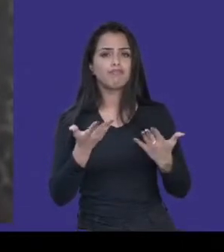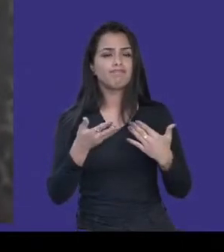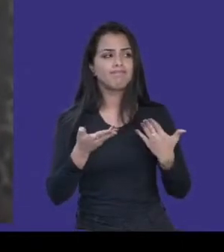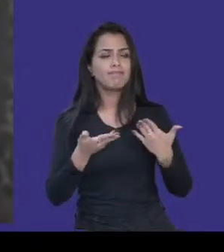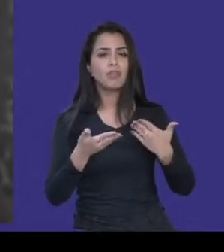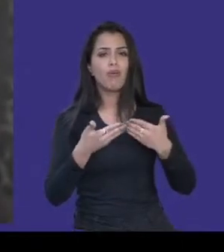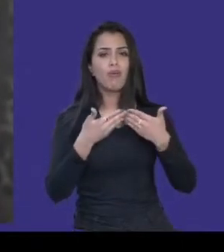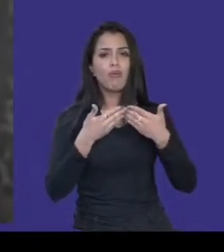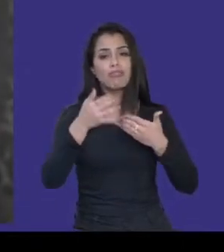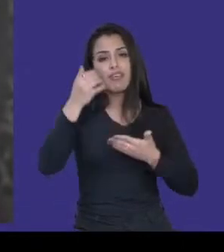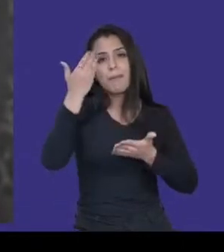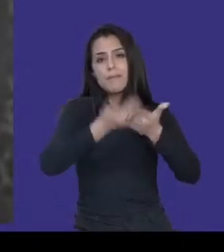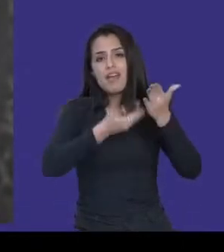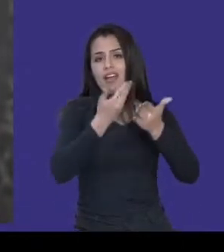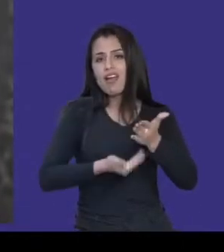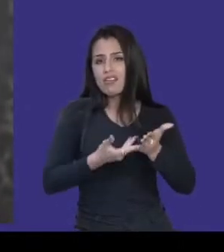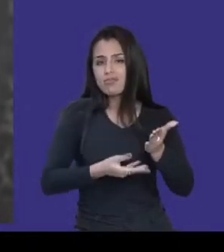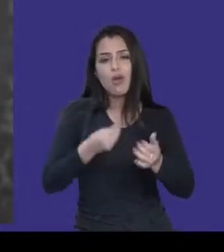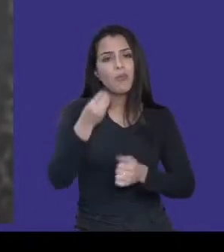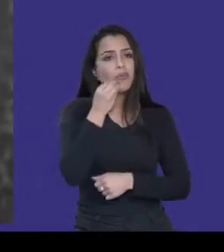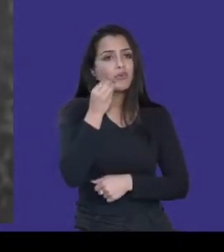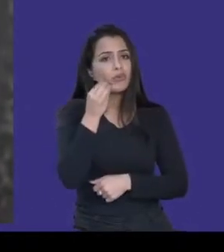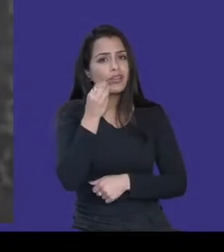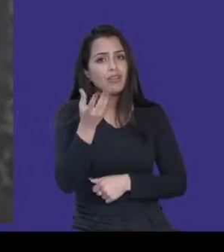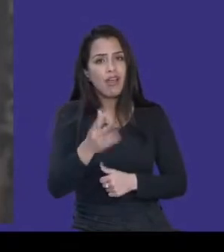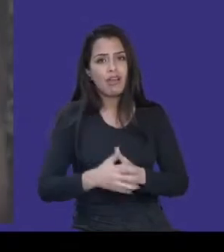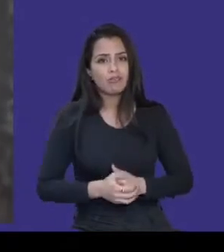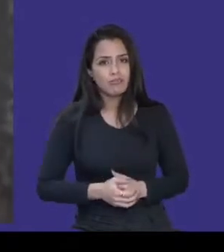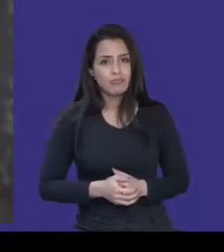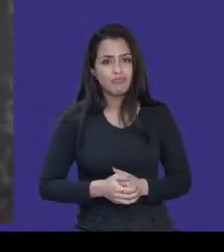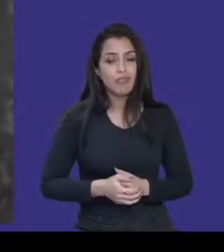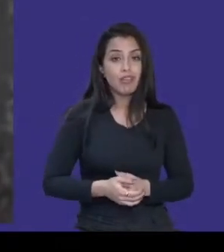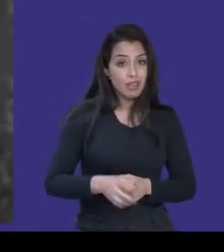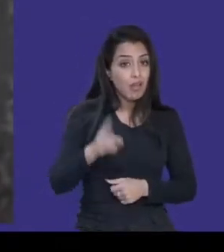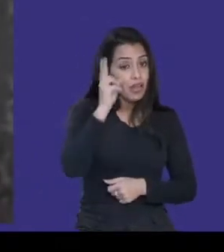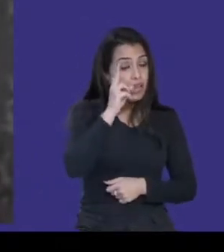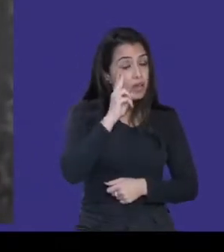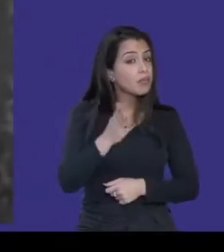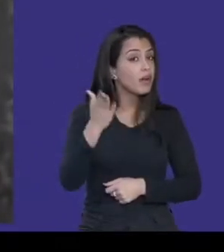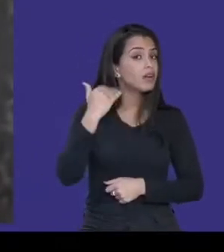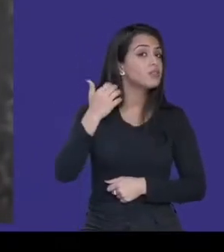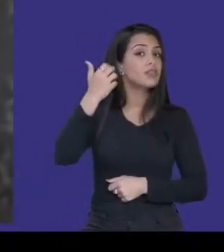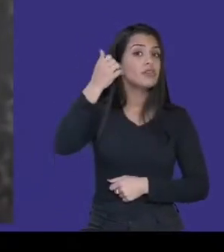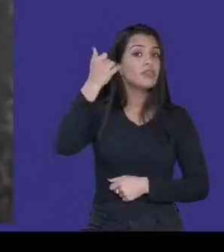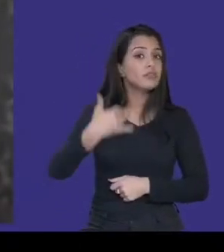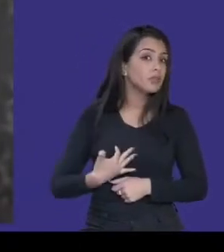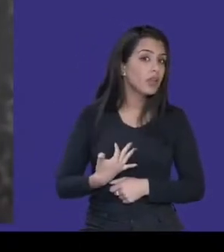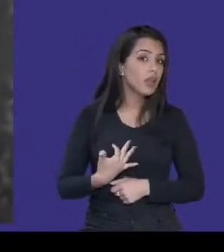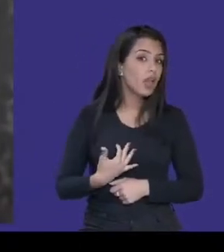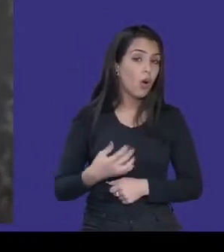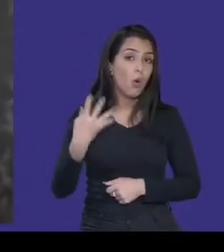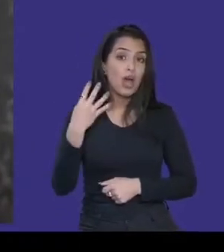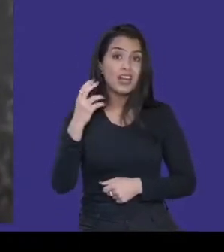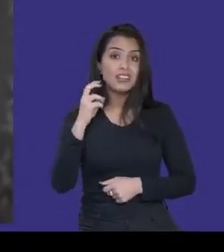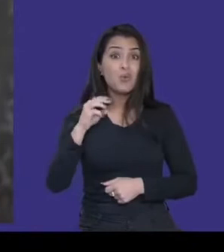riscos legais, né? A gente está falando, como eu comentei lá no começo, de 45 milhões de brasileiras e brasileiros, por exemplo. Então, o primeiro